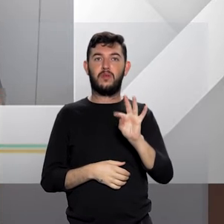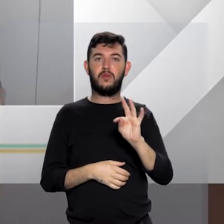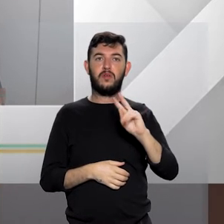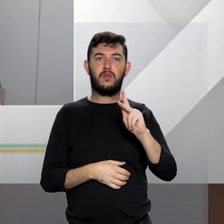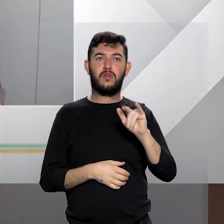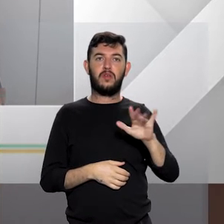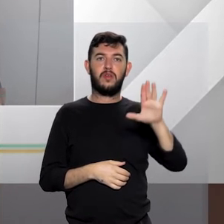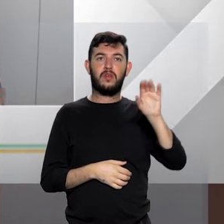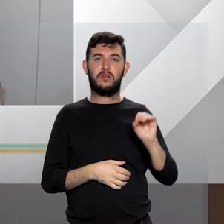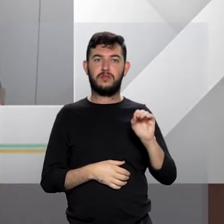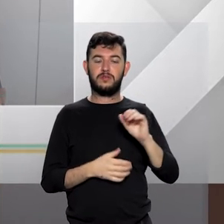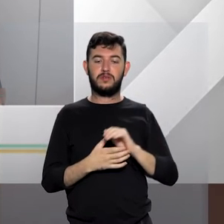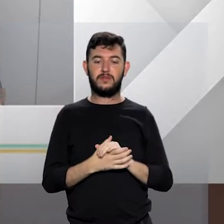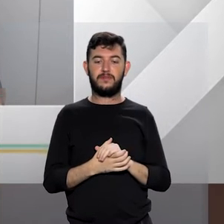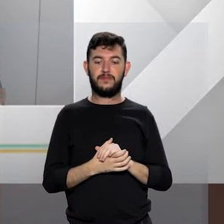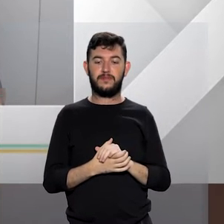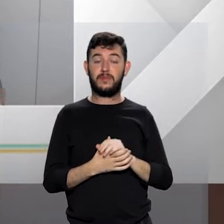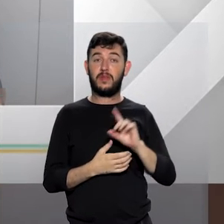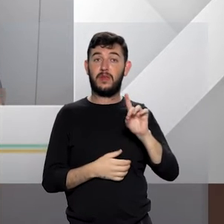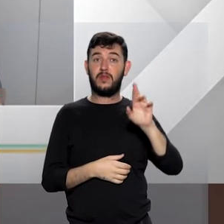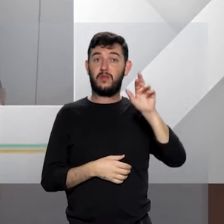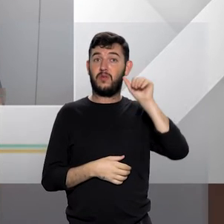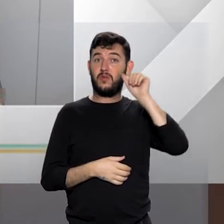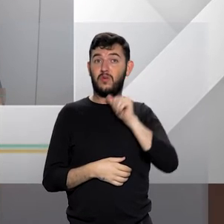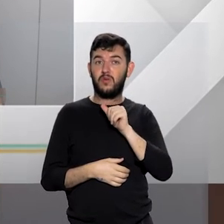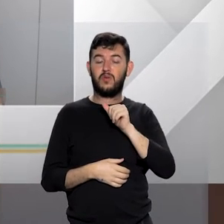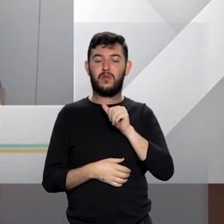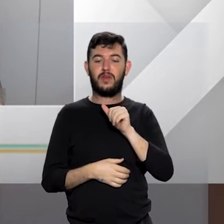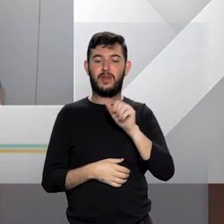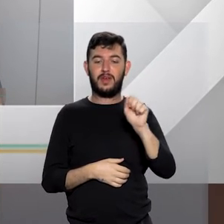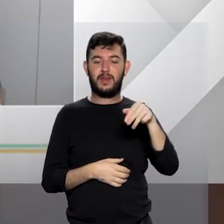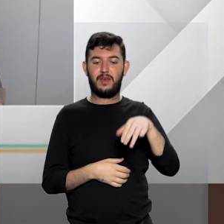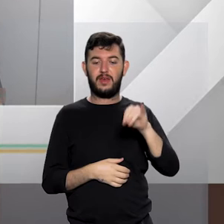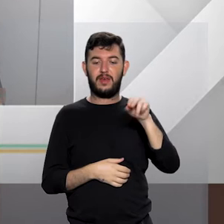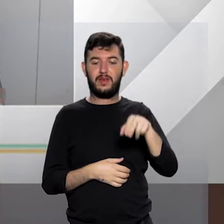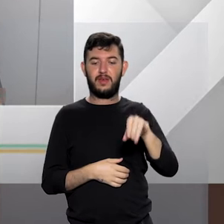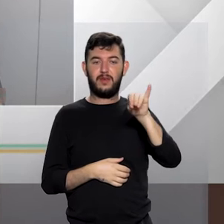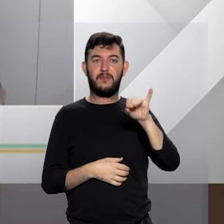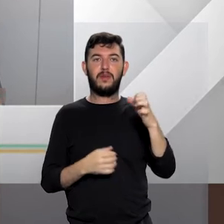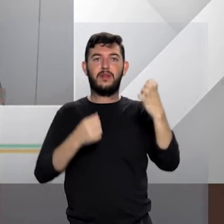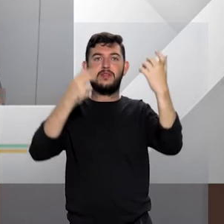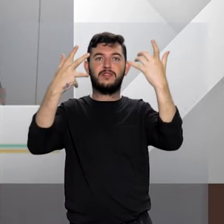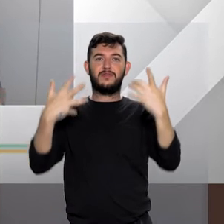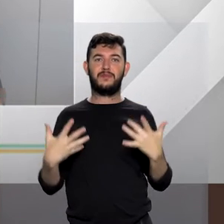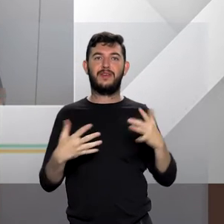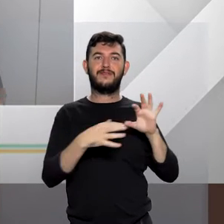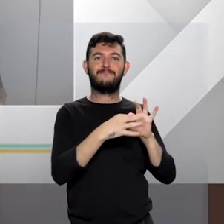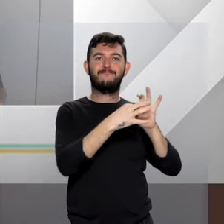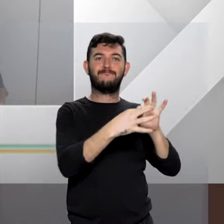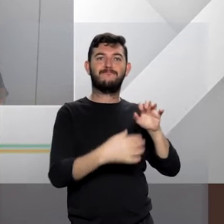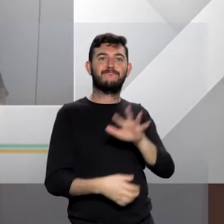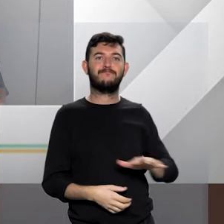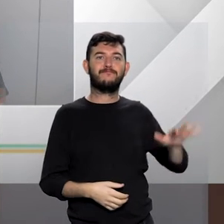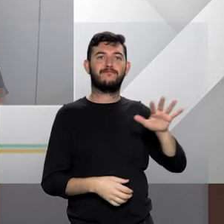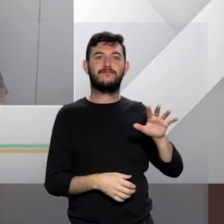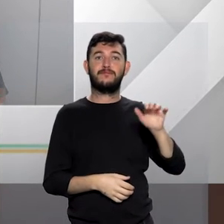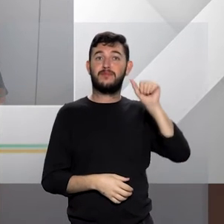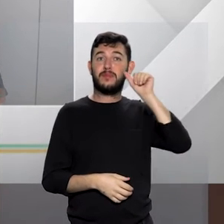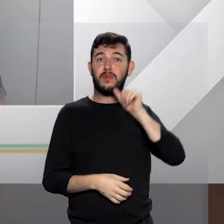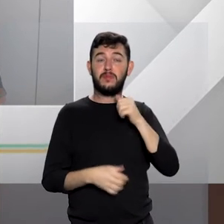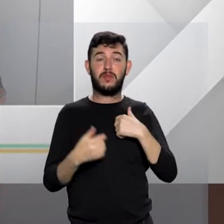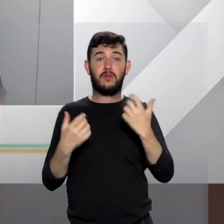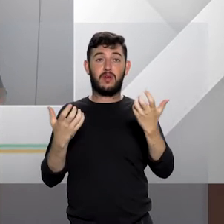Amine Haddad, ela fala muito assim essa expressão universo feminino, mas eu gostaria de saber se a definição de mulher